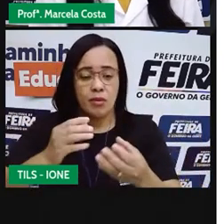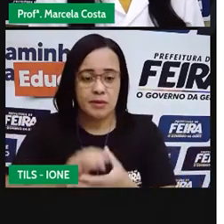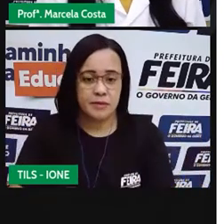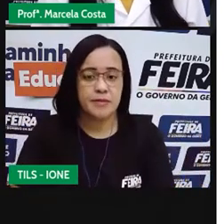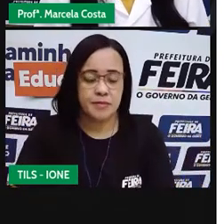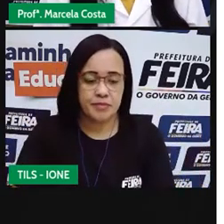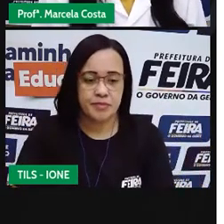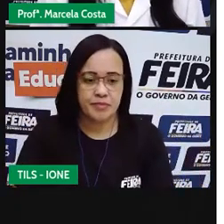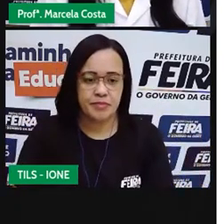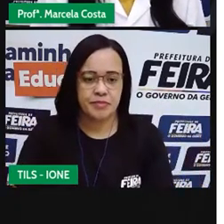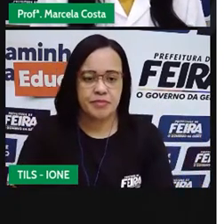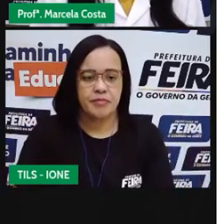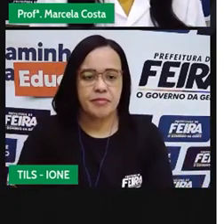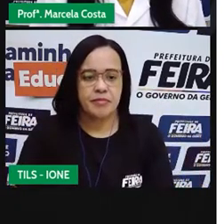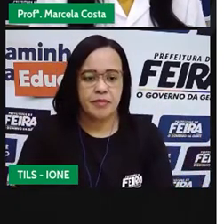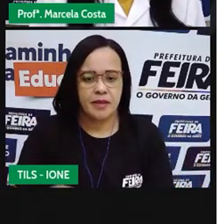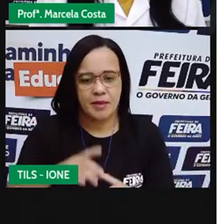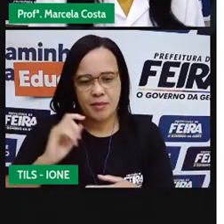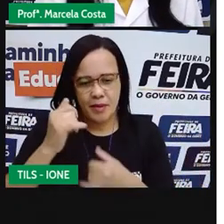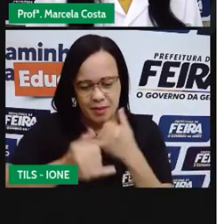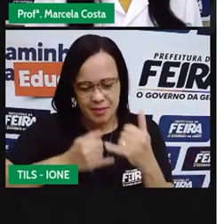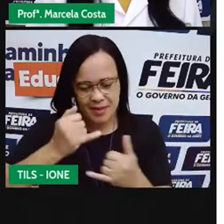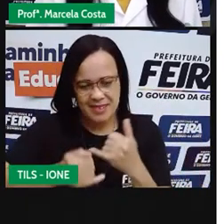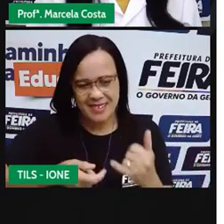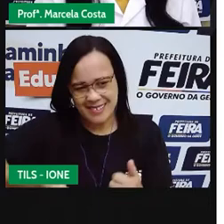de pescaria.